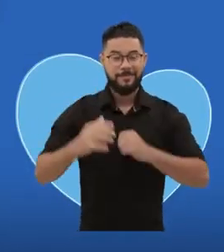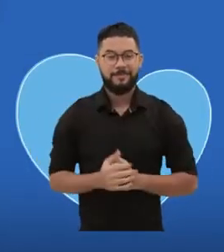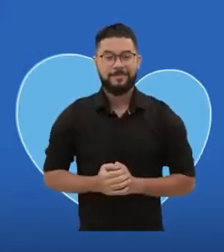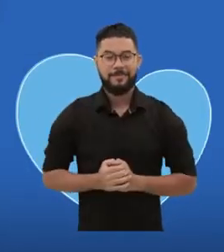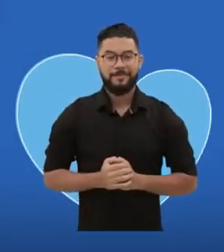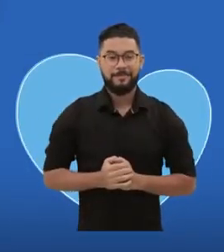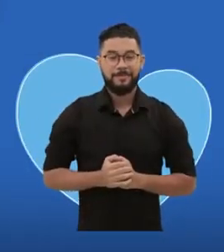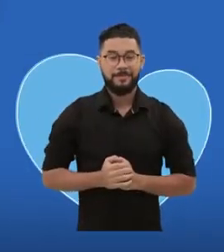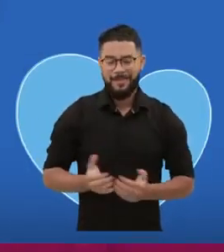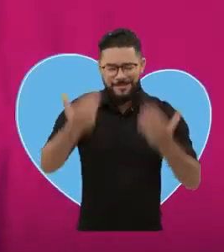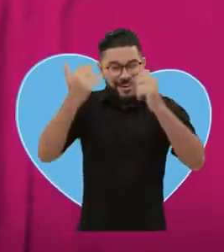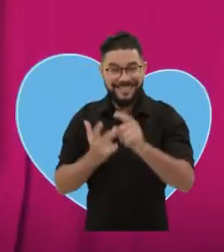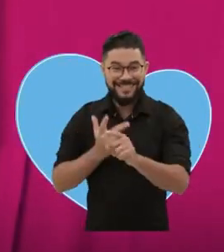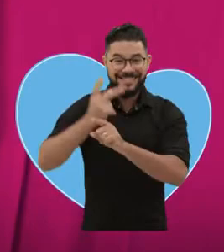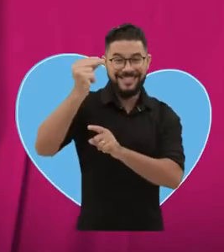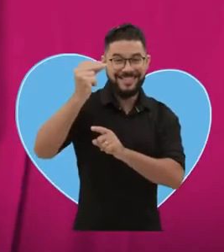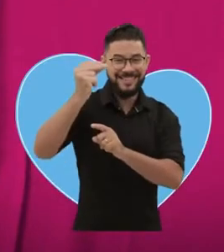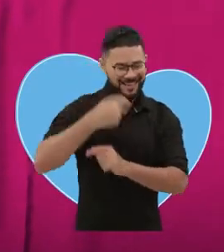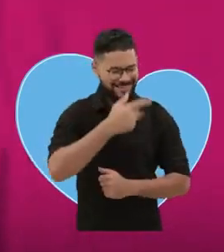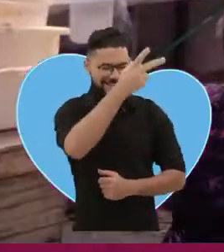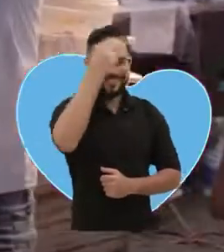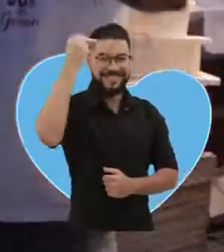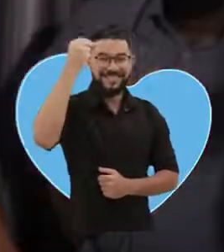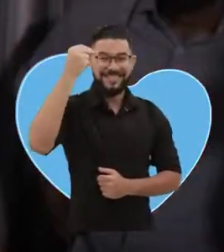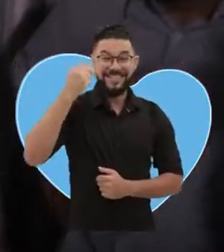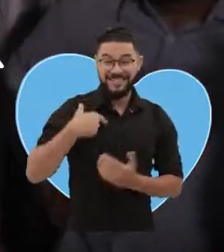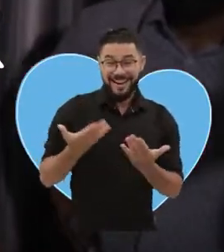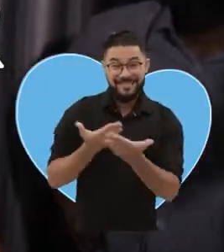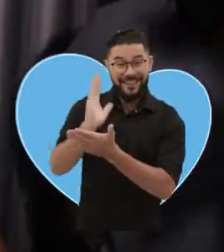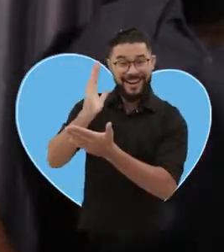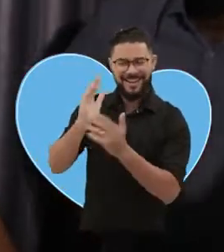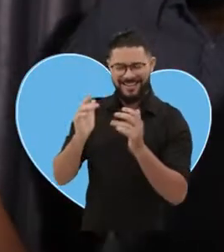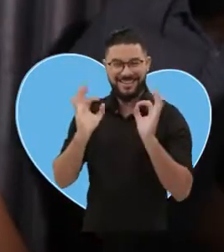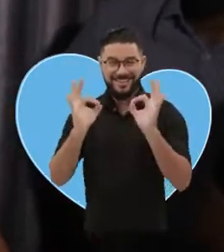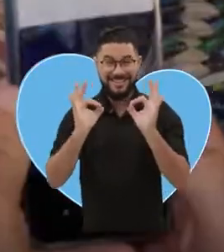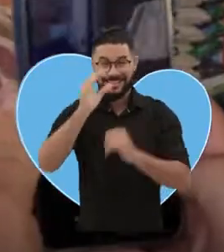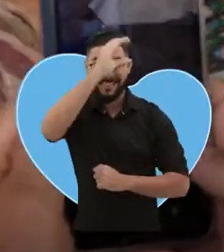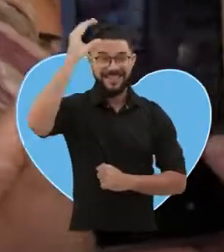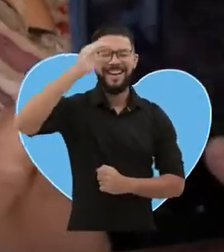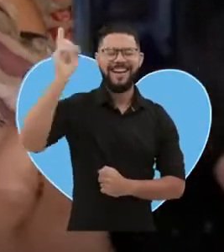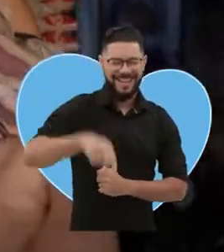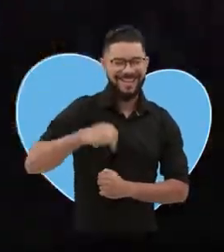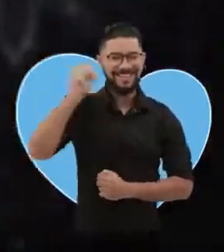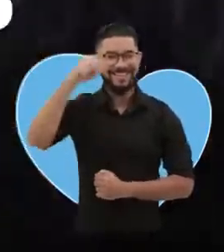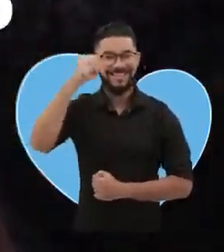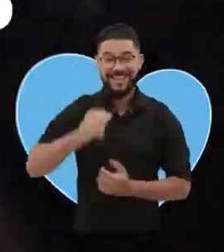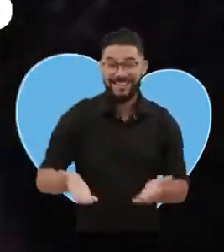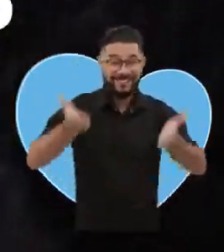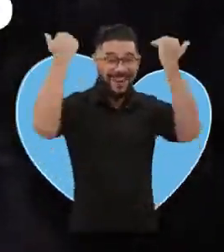ajudar os pequenos empreendedores. Vamos para a vitória! Eu dou o meu prefeito! É isso,